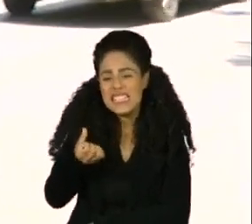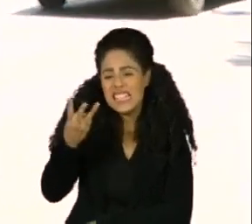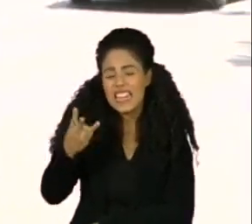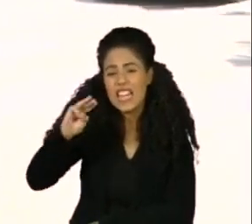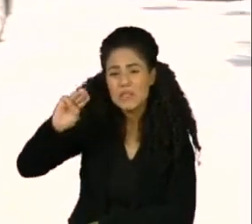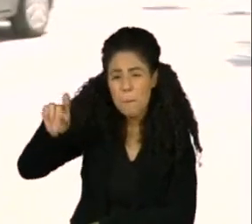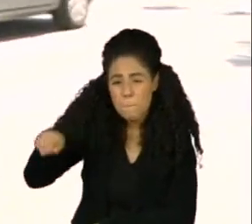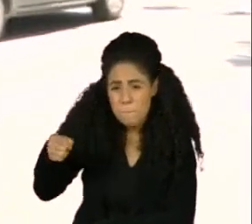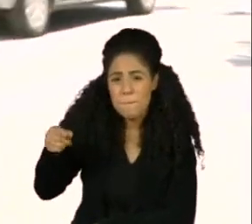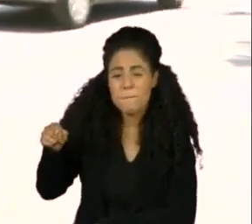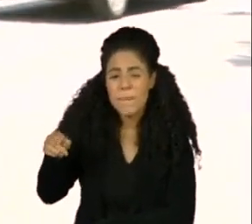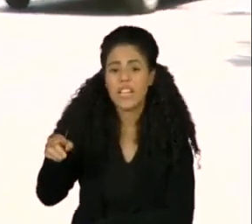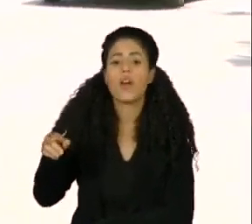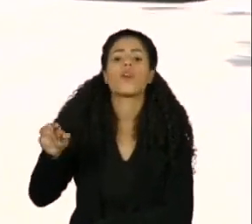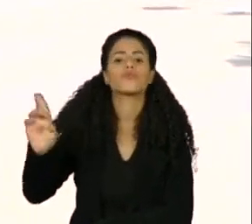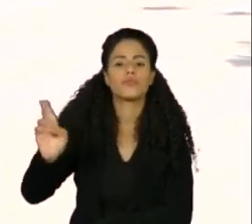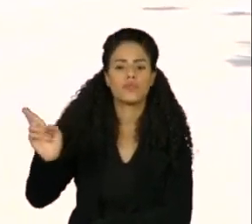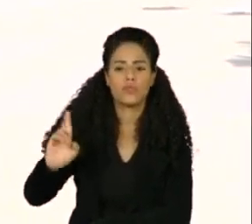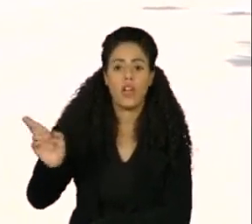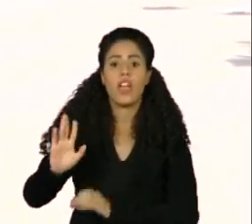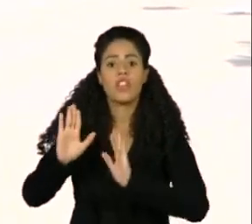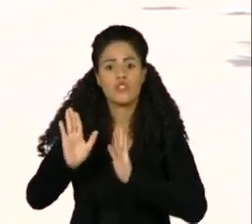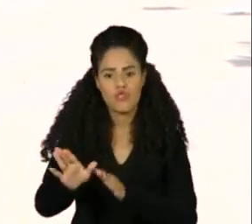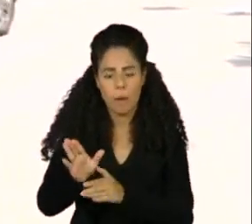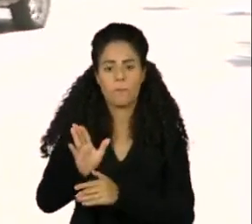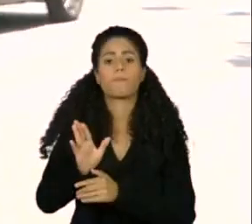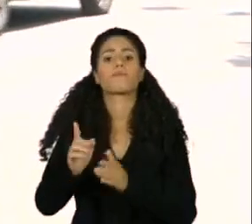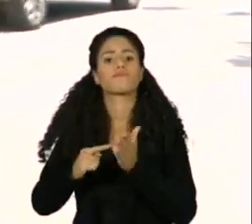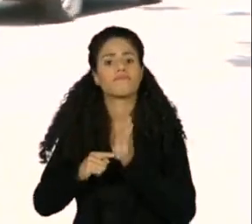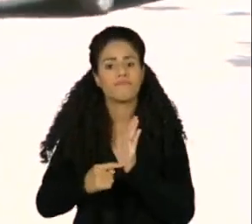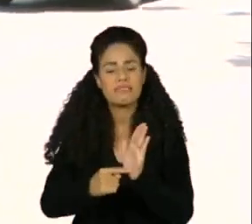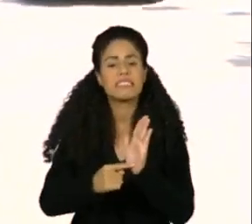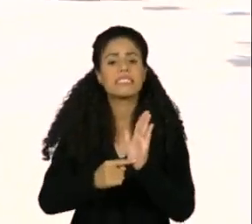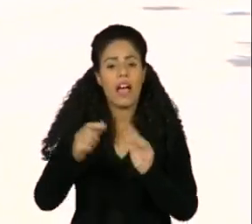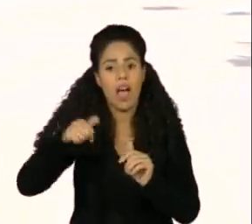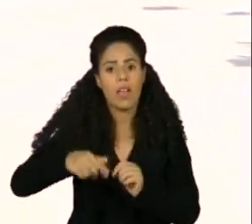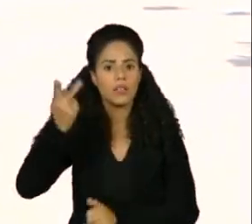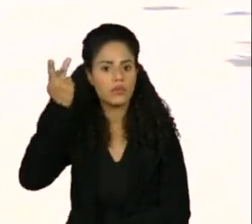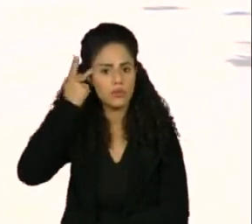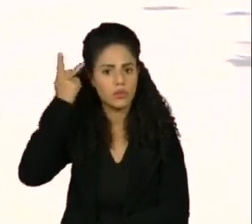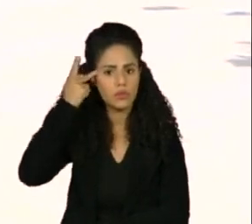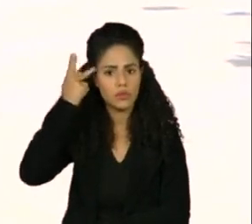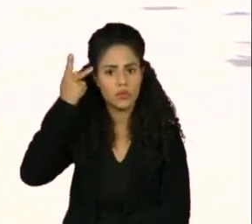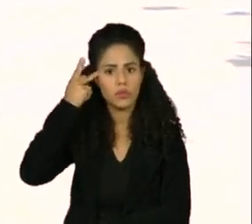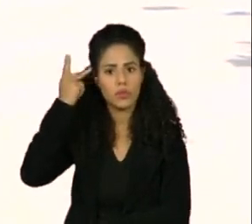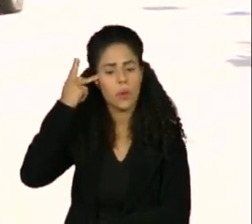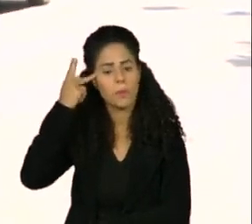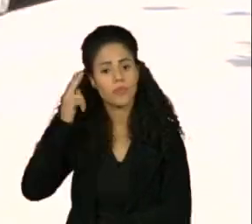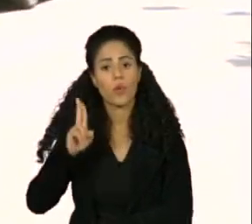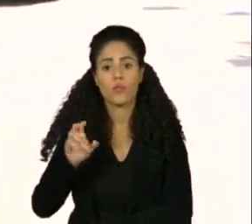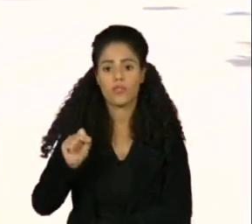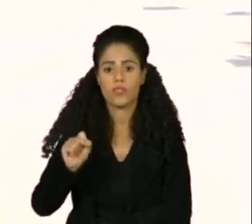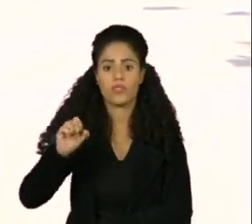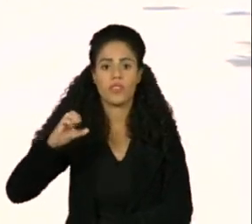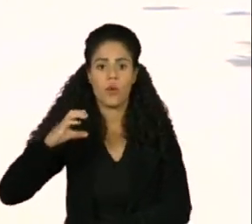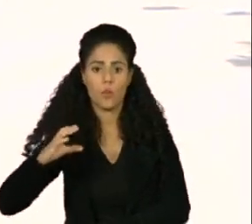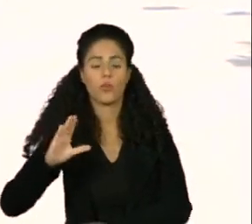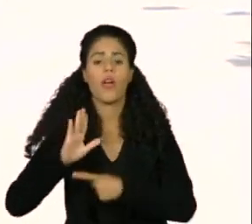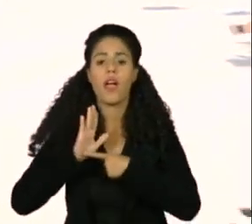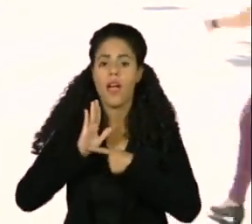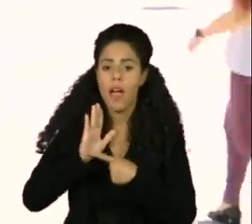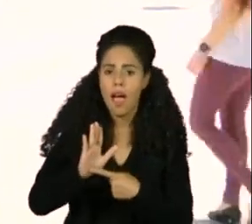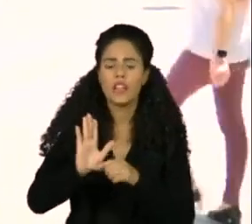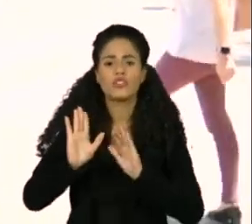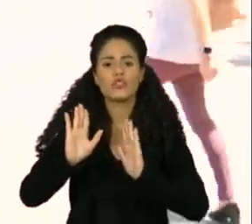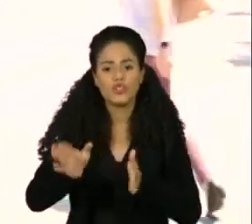e análises feitas por técnicos do Tribunal de Contas do Estado de São Paulo à época já apontavam que